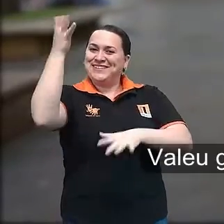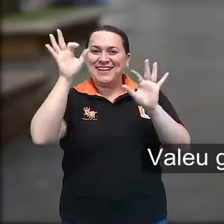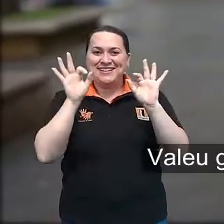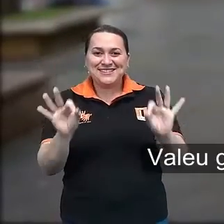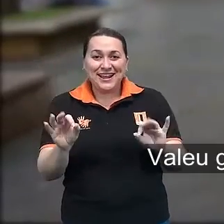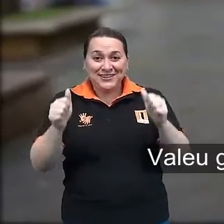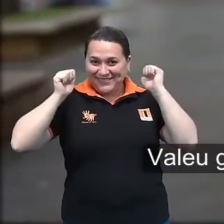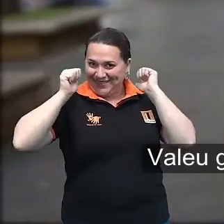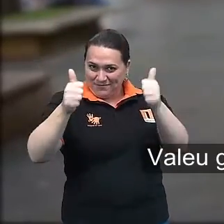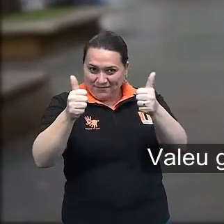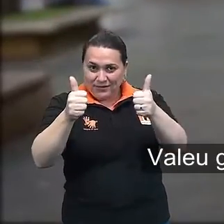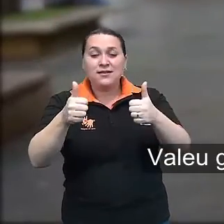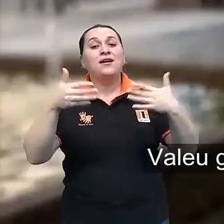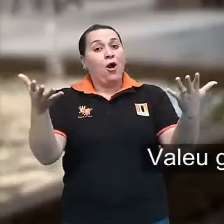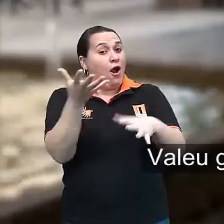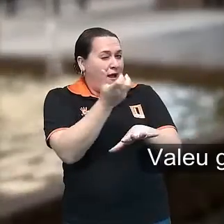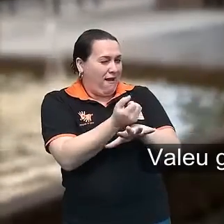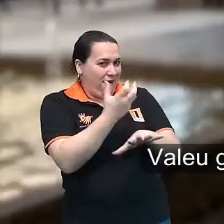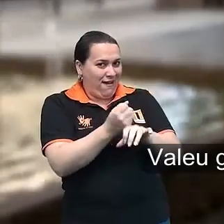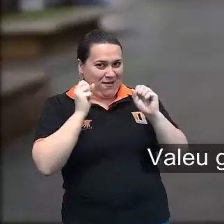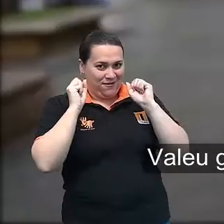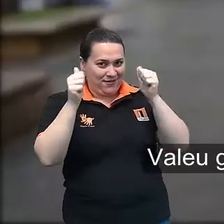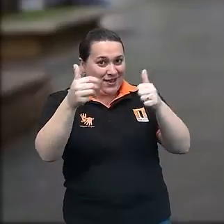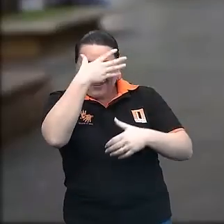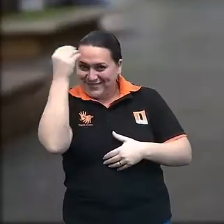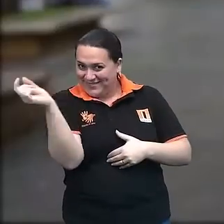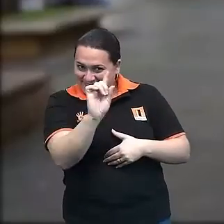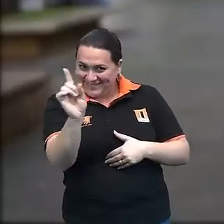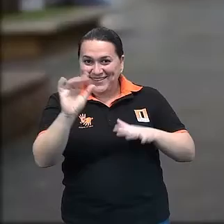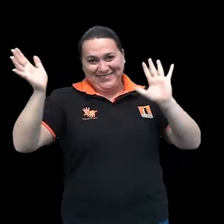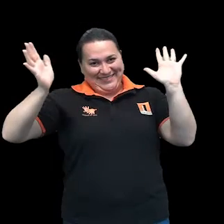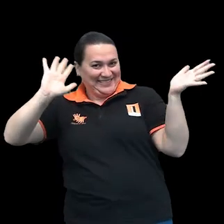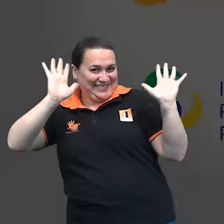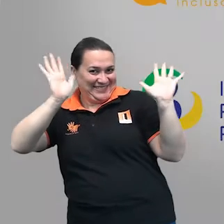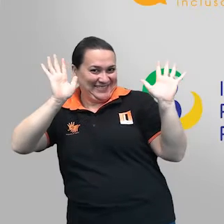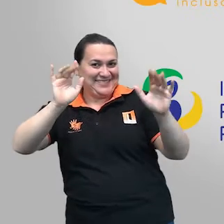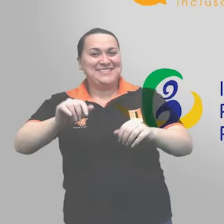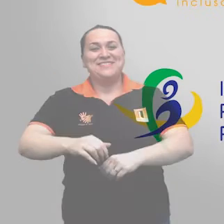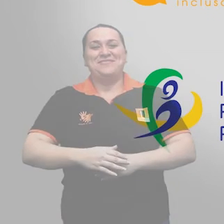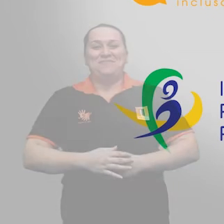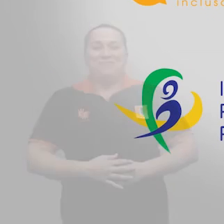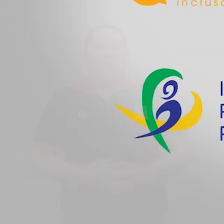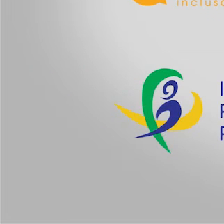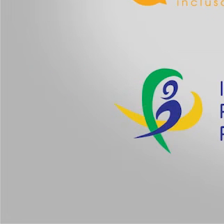valeu gente ó acho aplicativo em não vai esquecer valeu tchau tchau